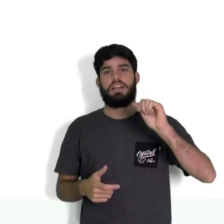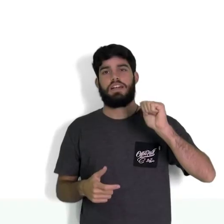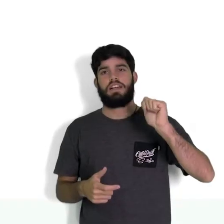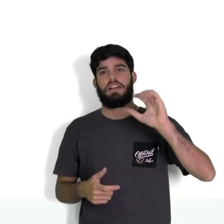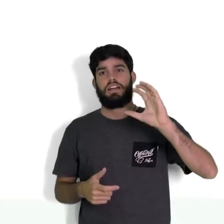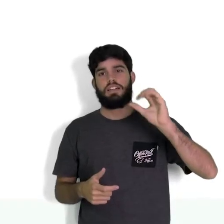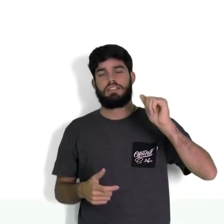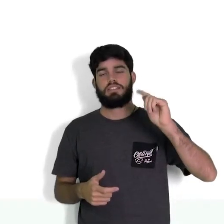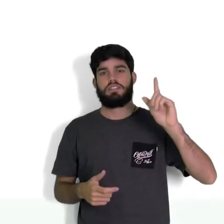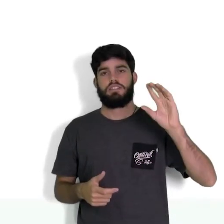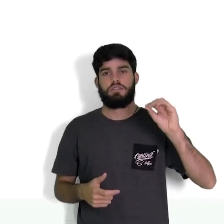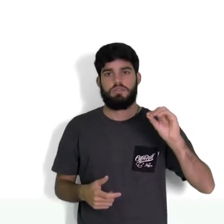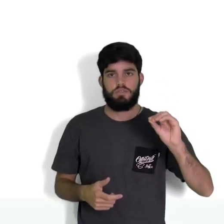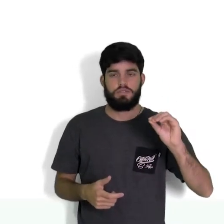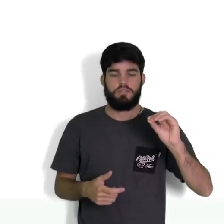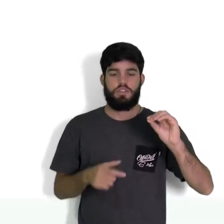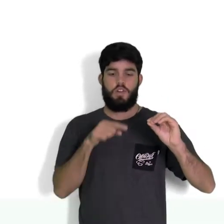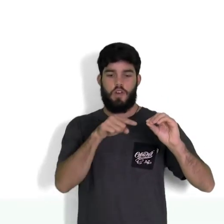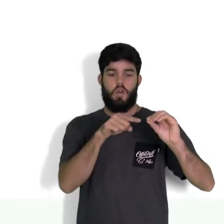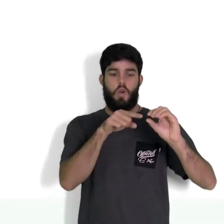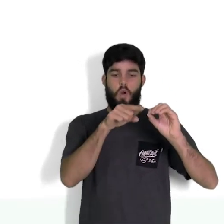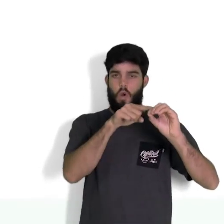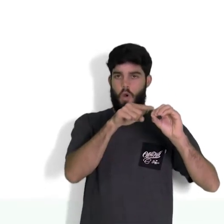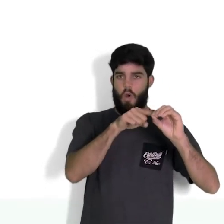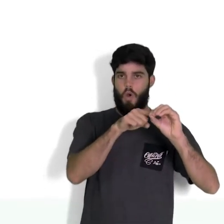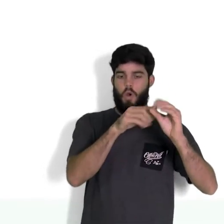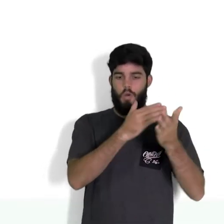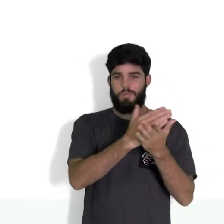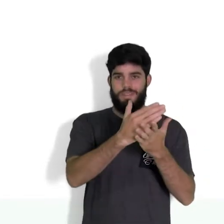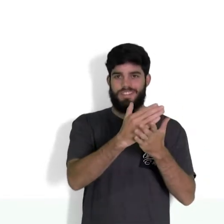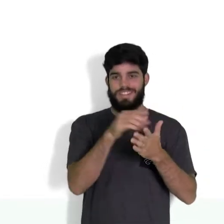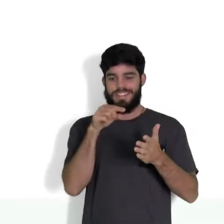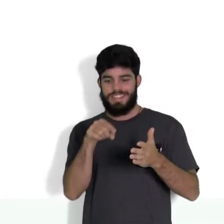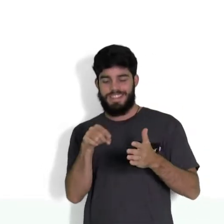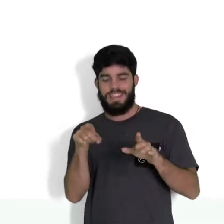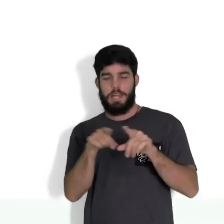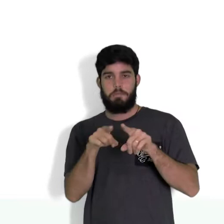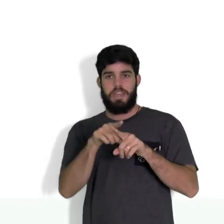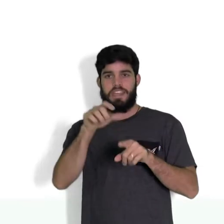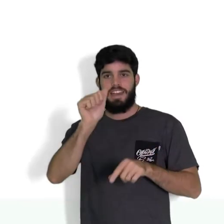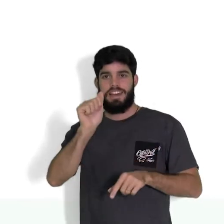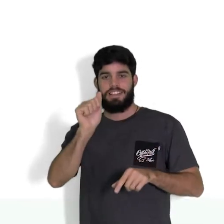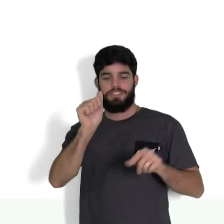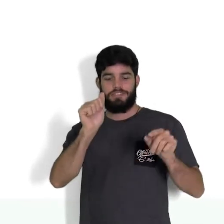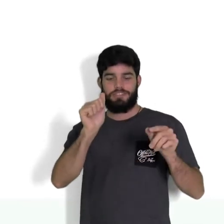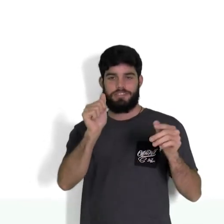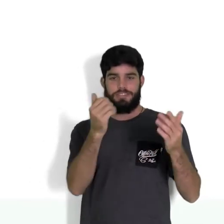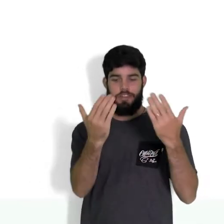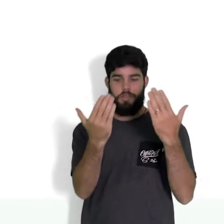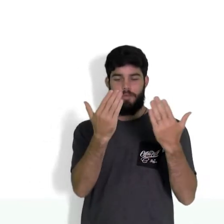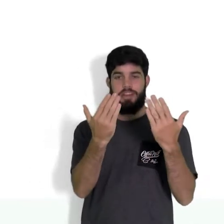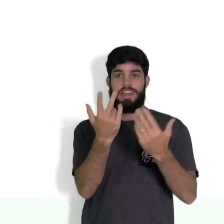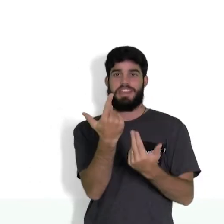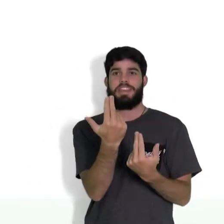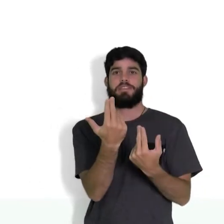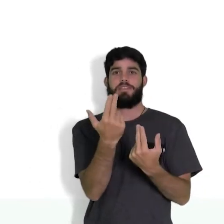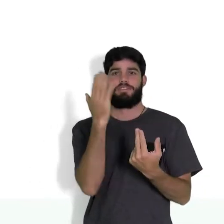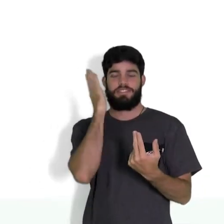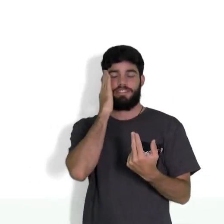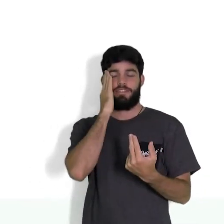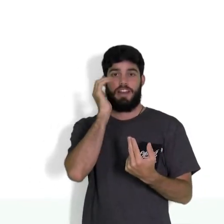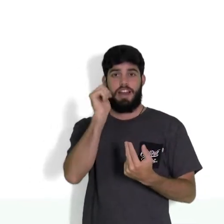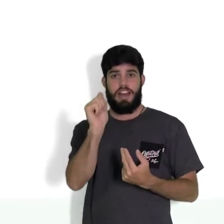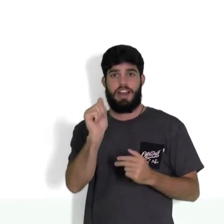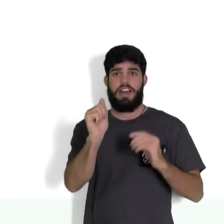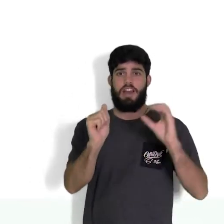começa com O. Também é vogal. Oxidação, ânodo. Redução, cátodo.